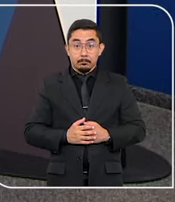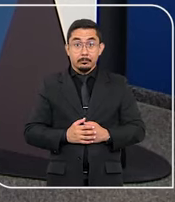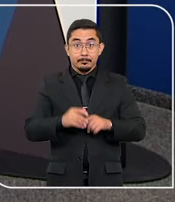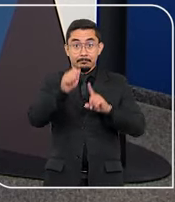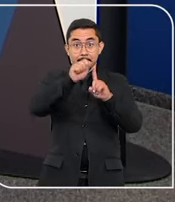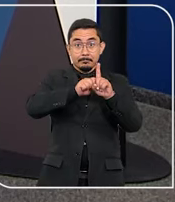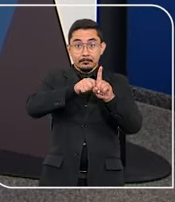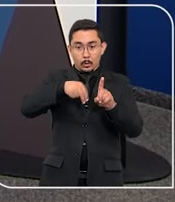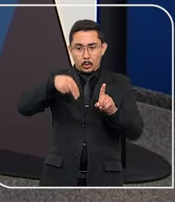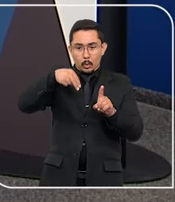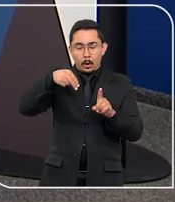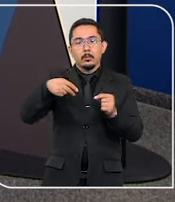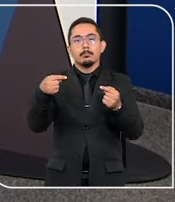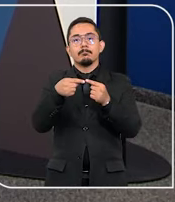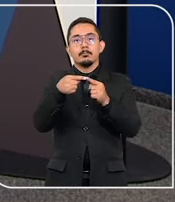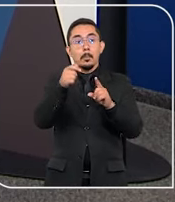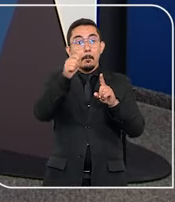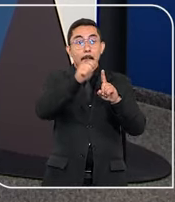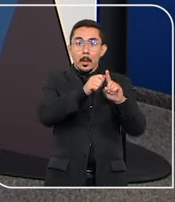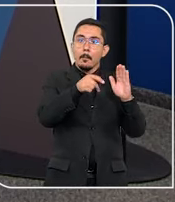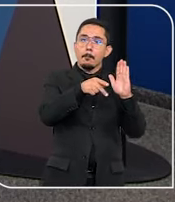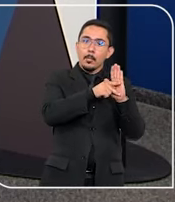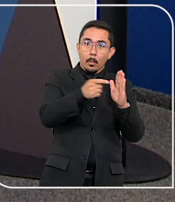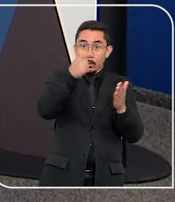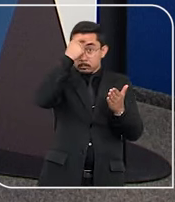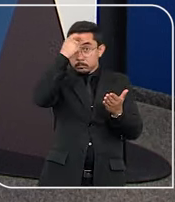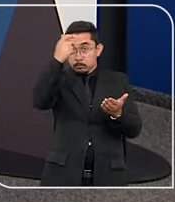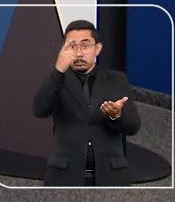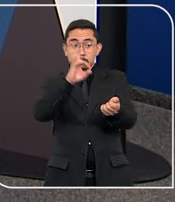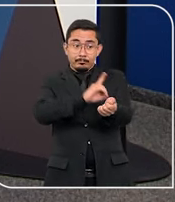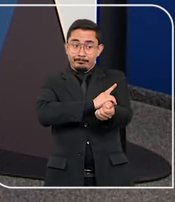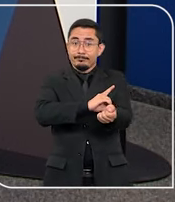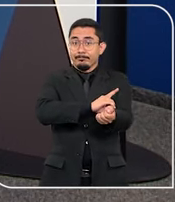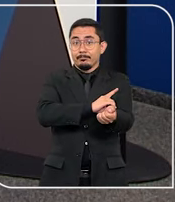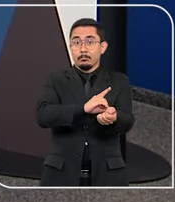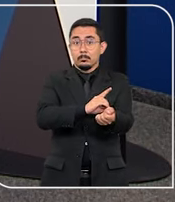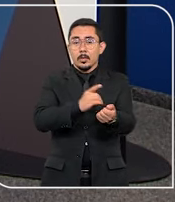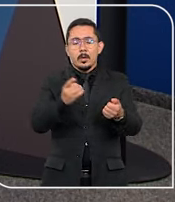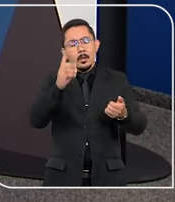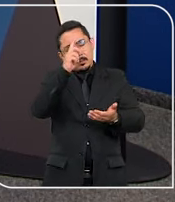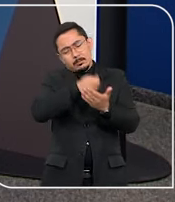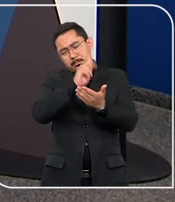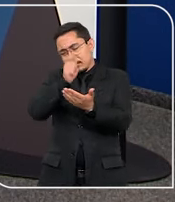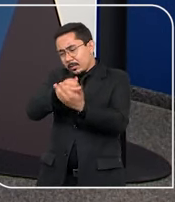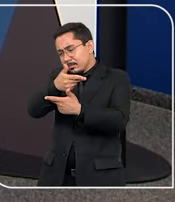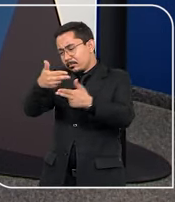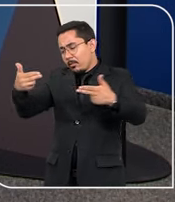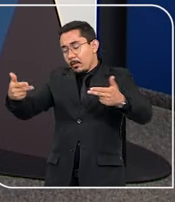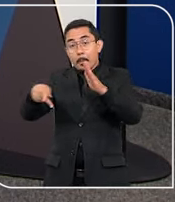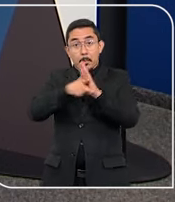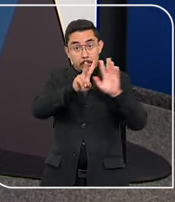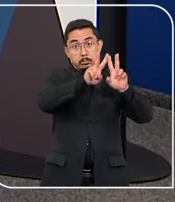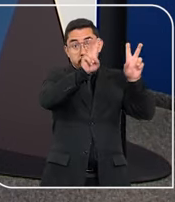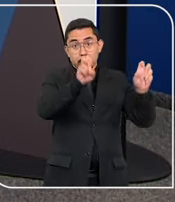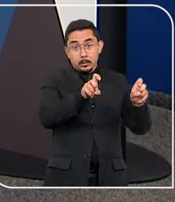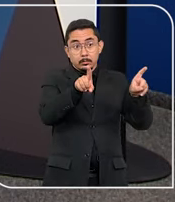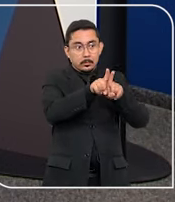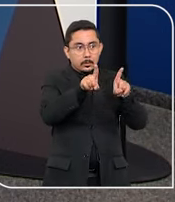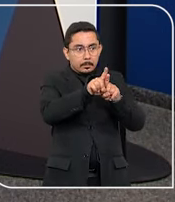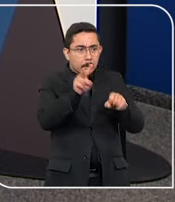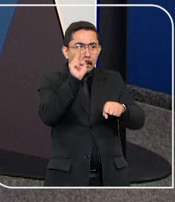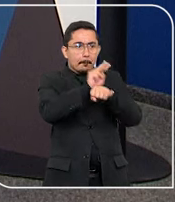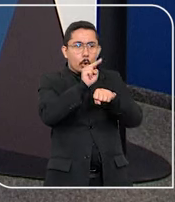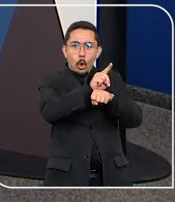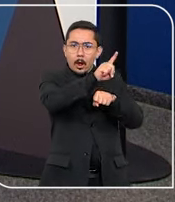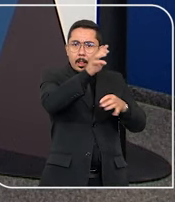Novembro é o mês da conscientização sobre o diabetes. Diversas decisões que envolvem o tema e garantem